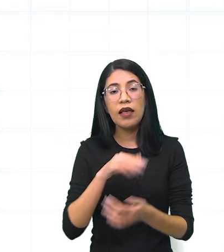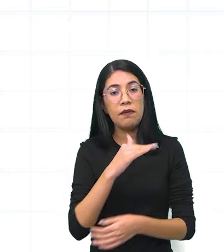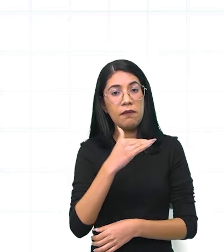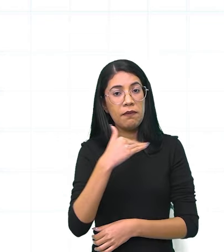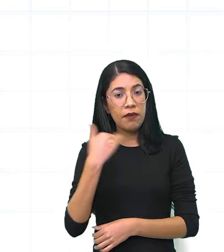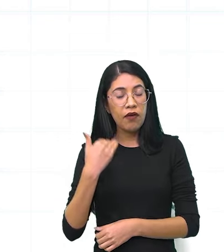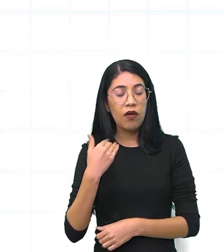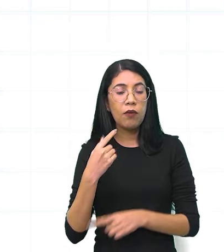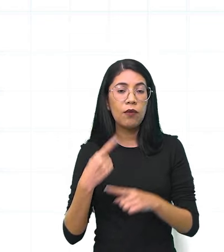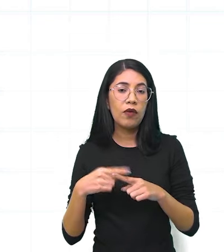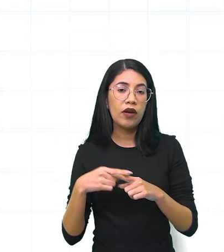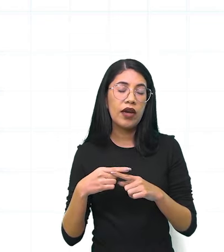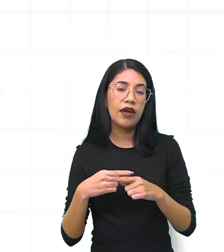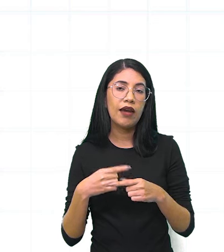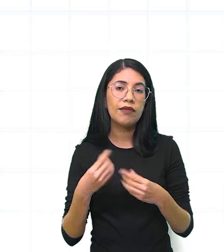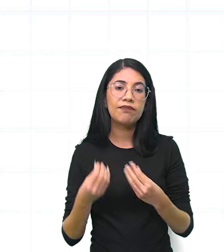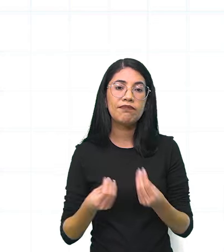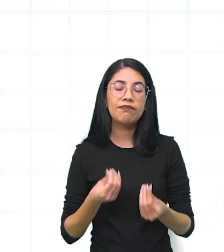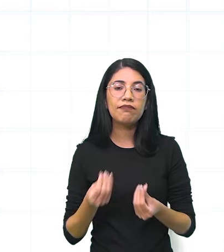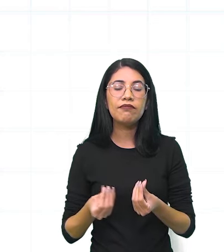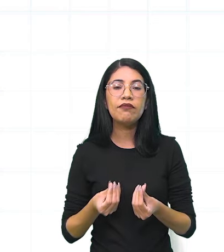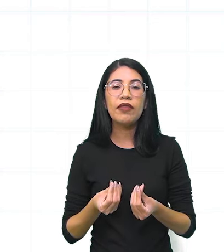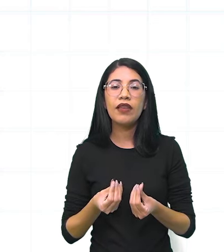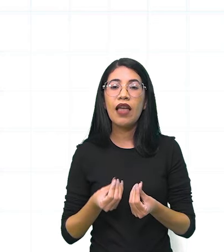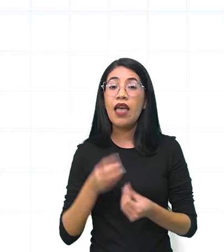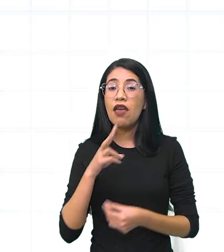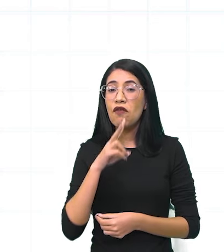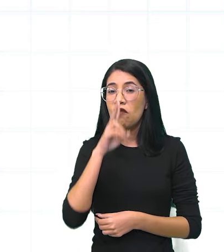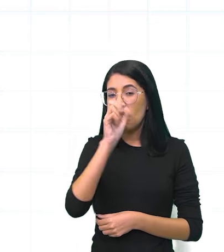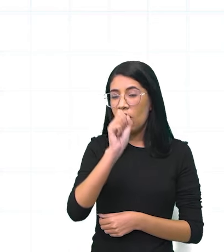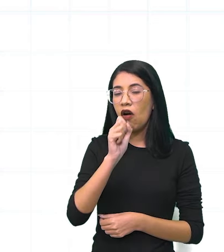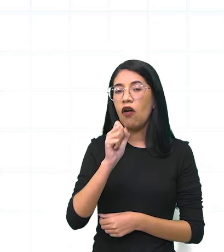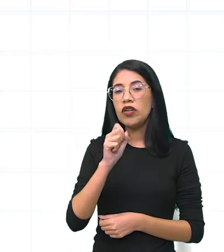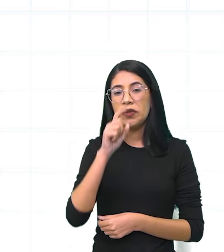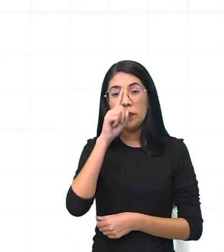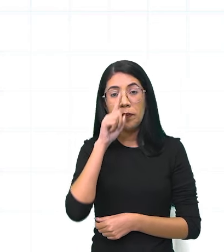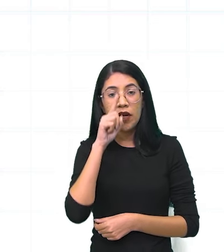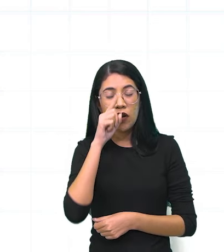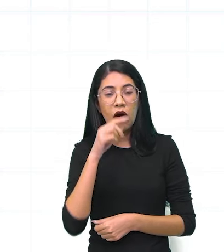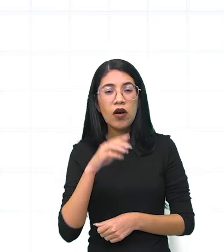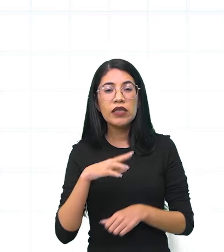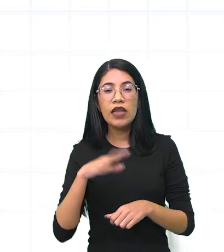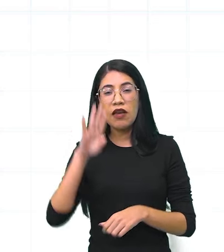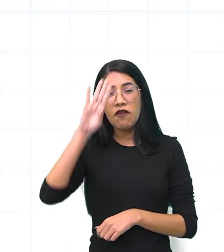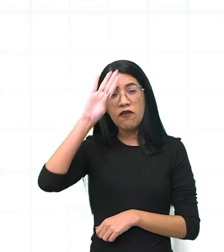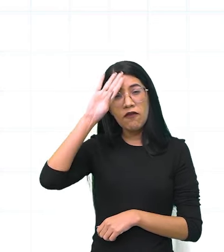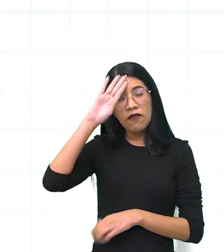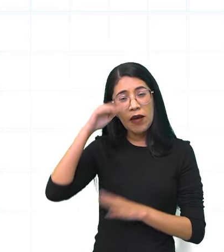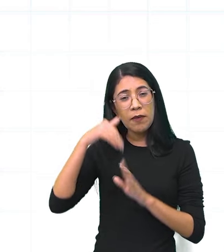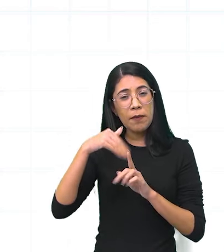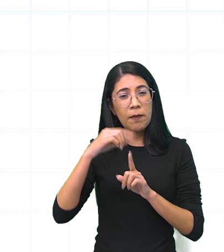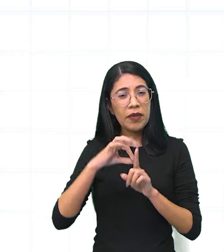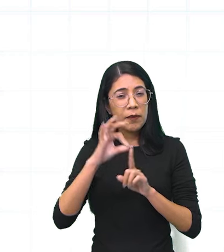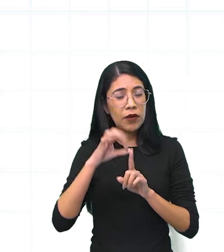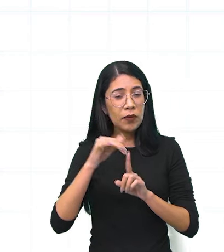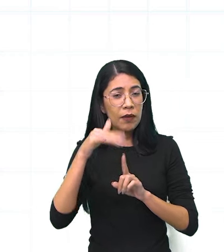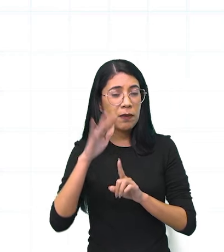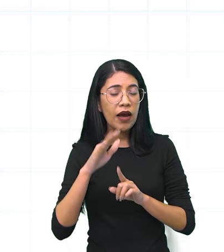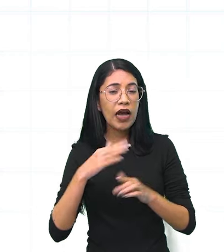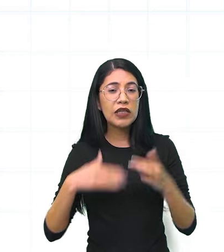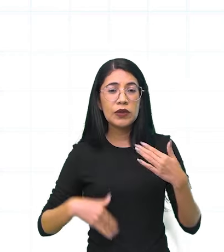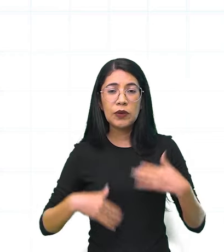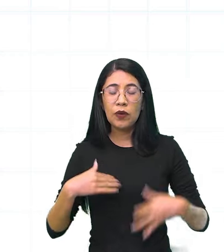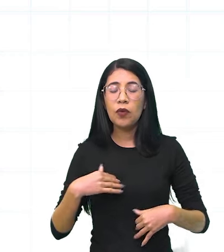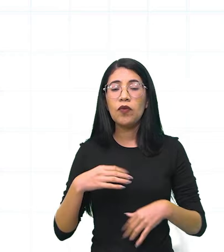mais... Como é que eu posso dizer assim? É mais agressiva. Tem febre alta. Ela mexe muito com o nosso corpo,